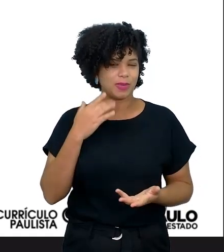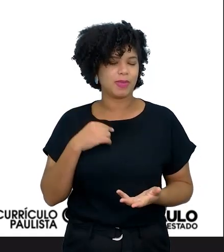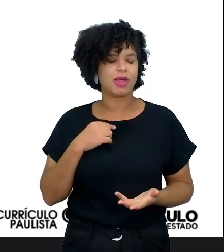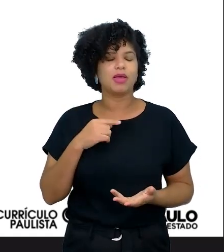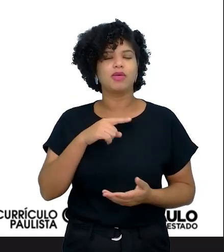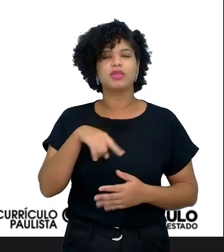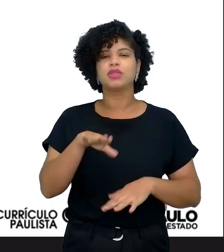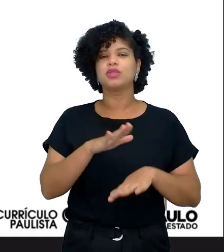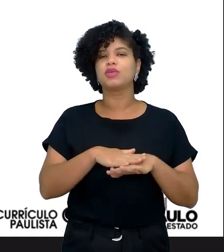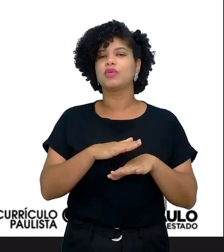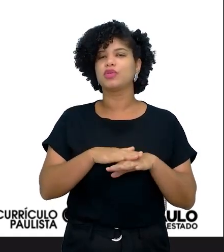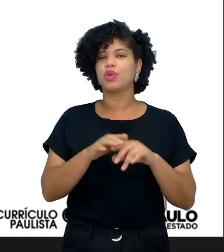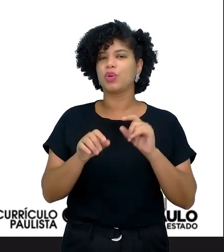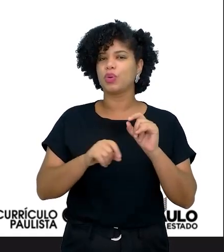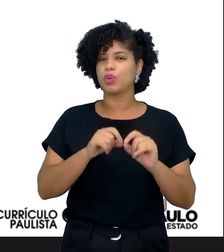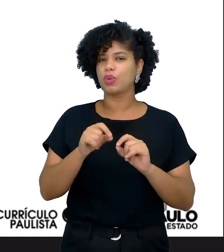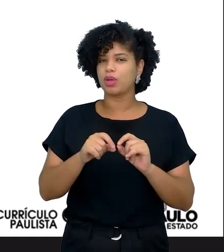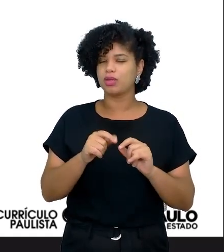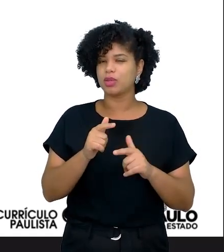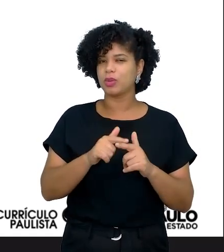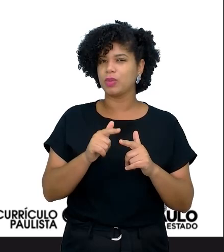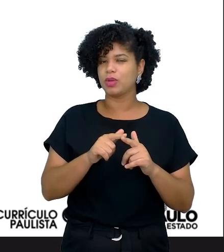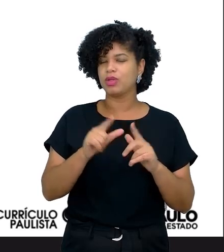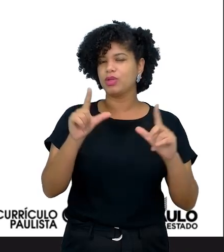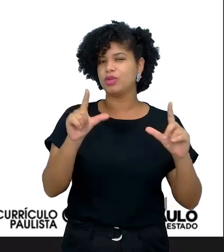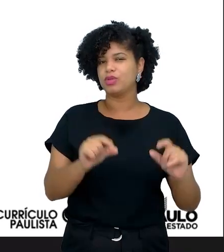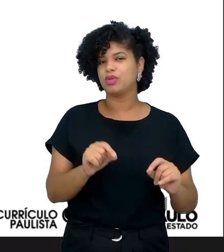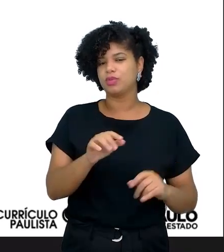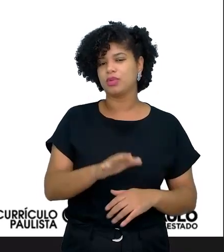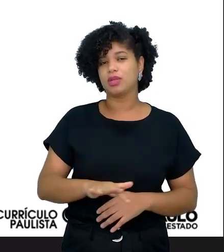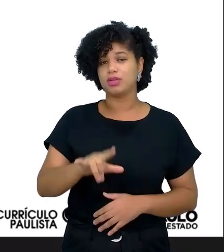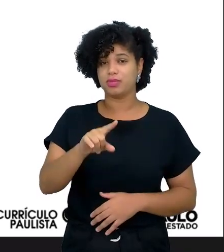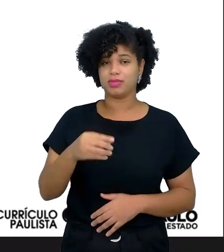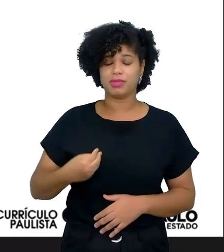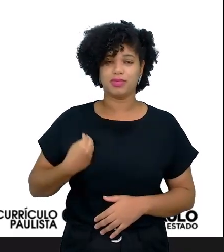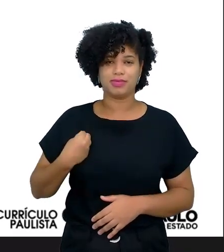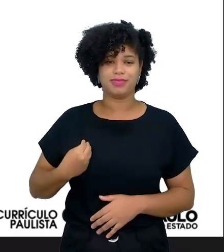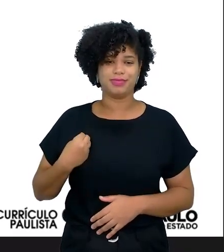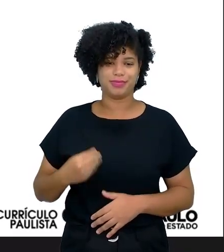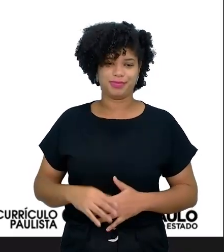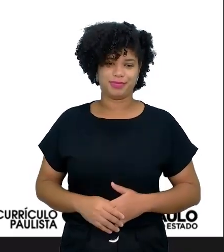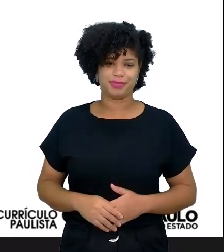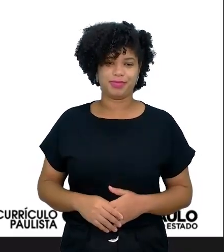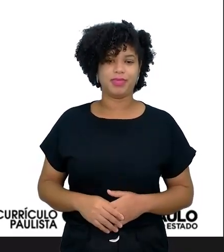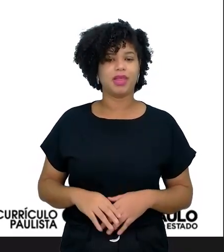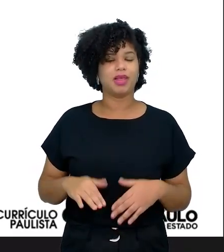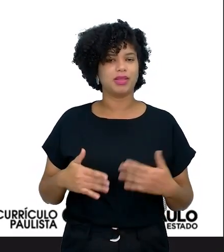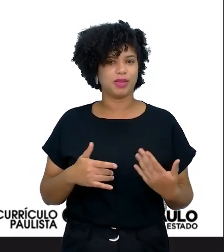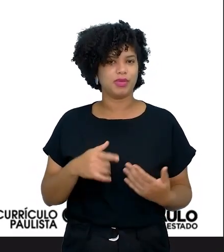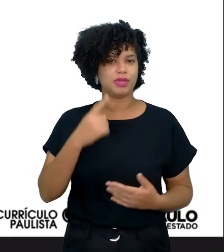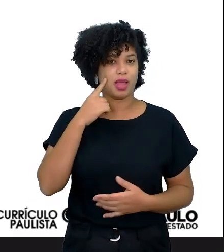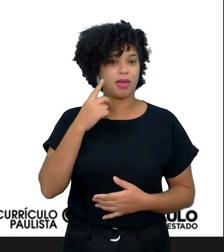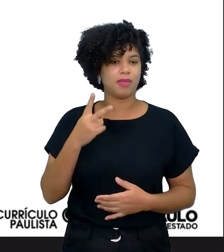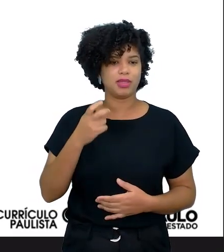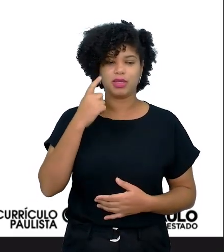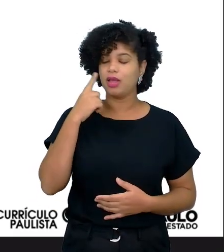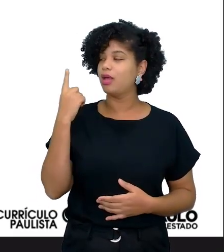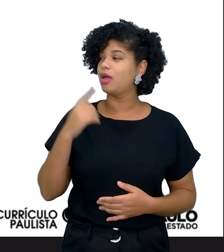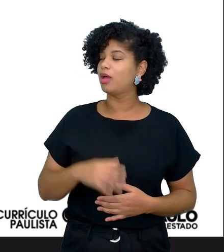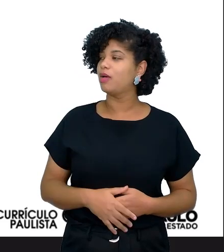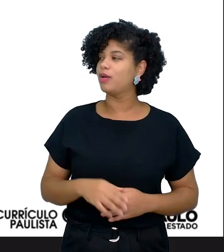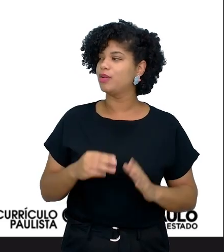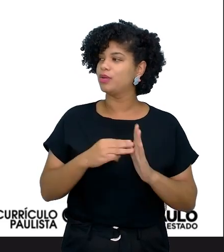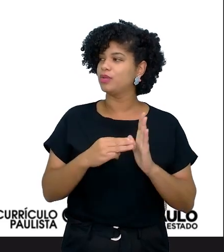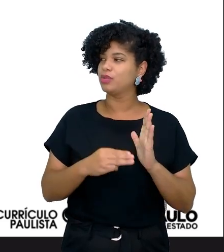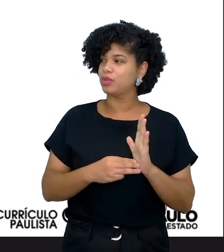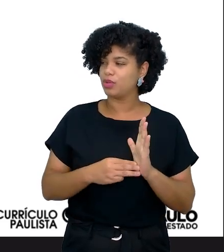você faria para diminuir esse problema na região em que mora? Então, como vocês podem ver, gente, essa metodologia inovadora que é